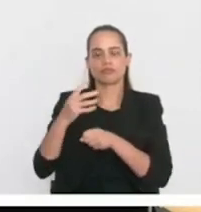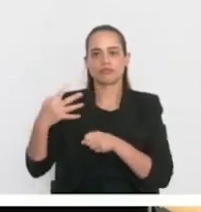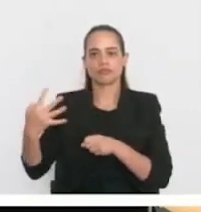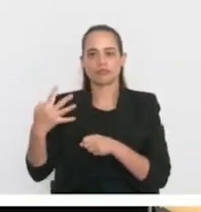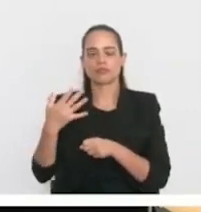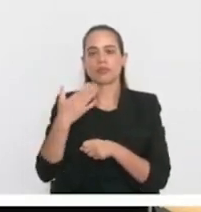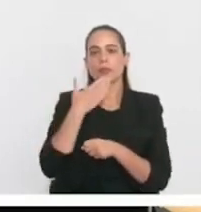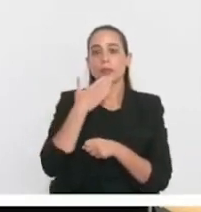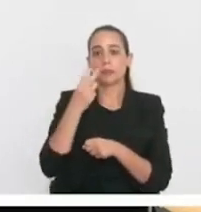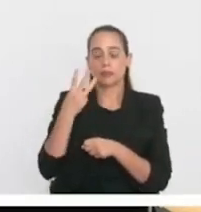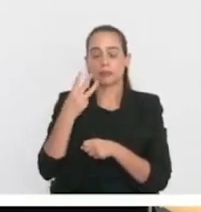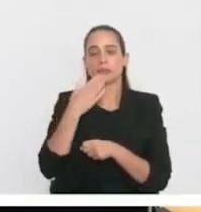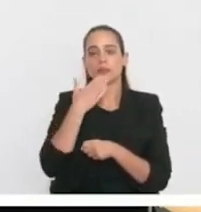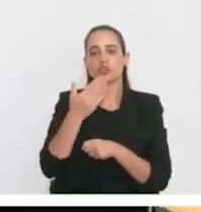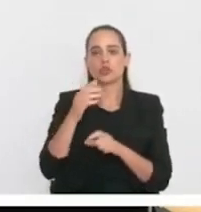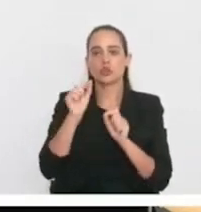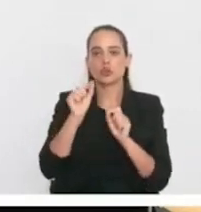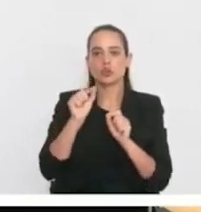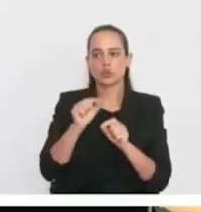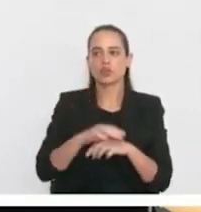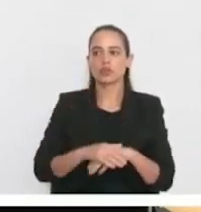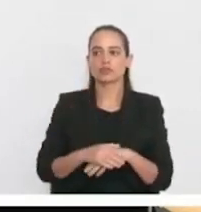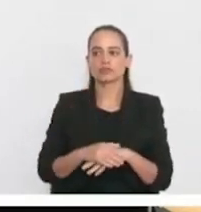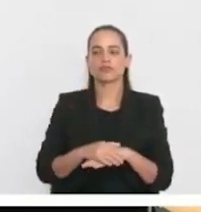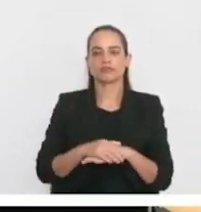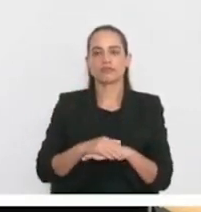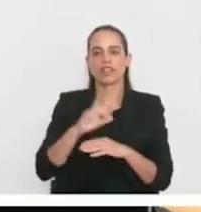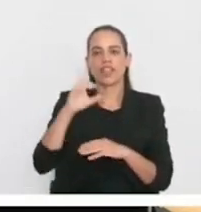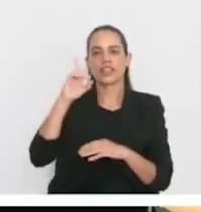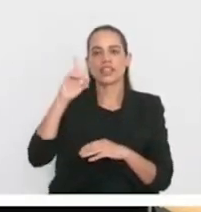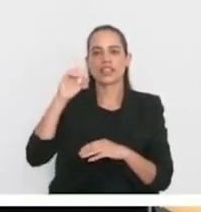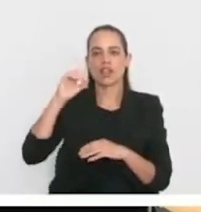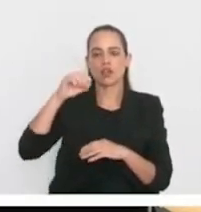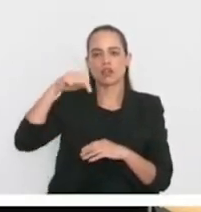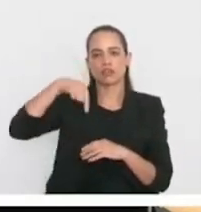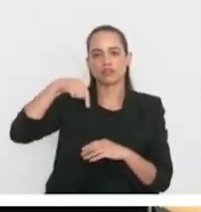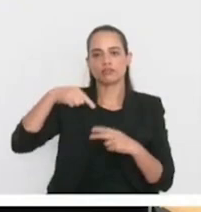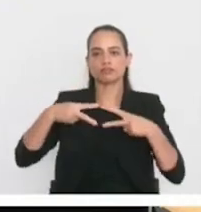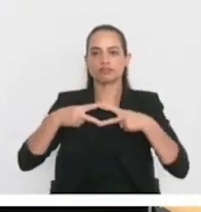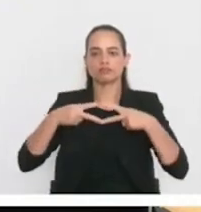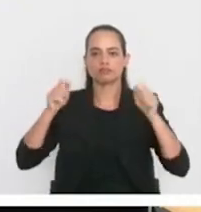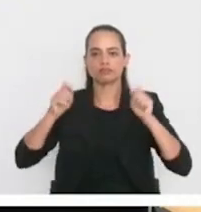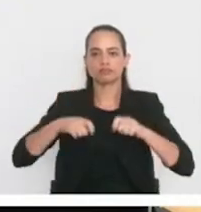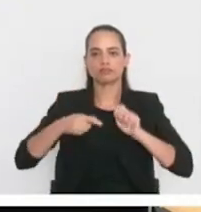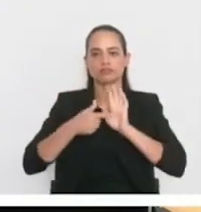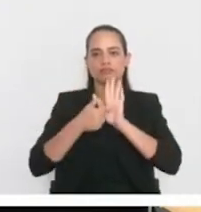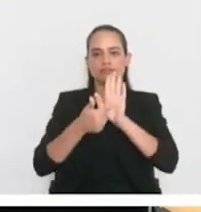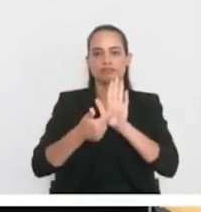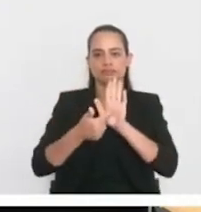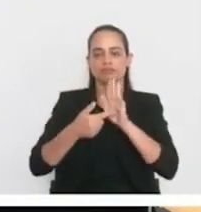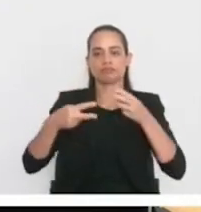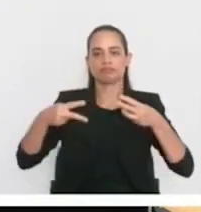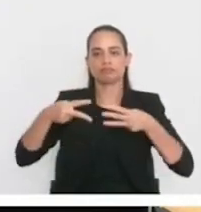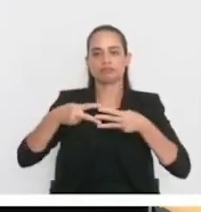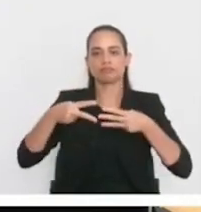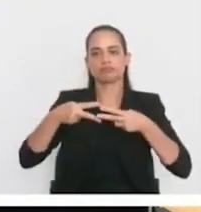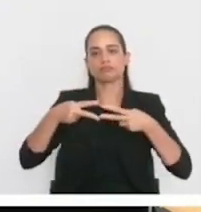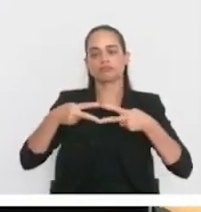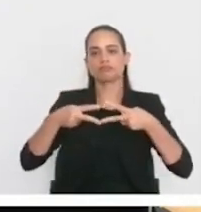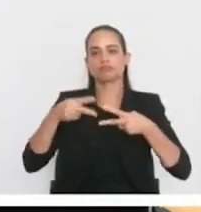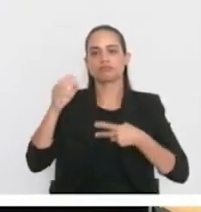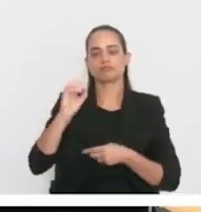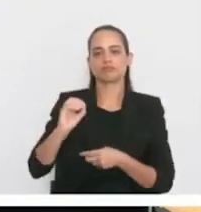publicação da presente moção de forma integral em diário oficial do município para necessária publicidade. Paulínia, 8 de fevereiro de 2024,